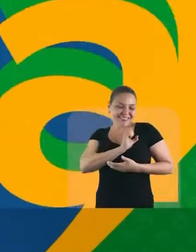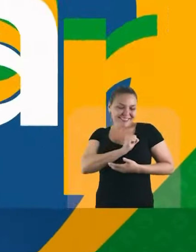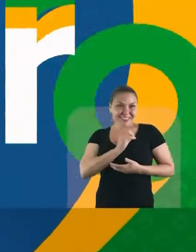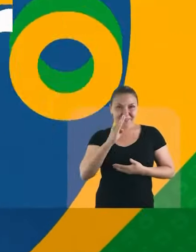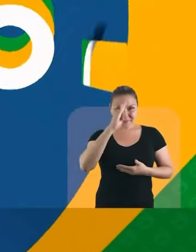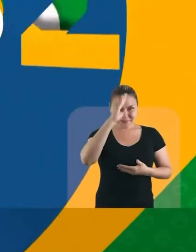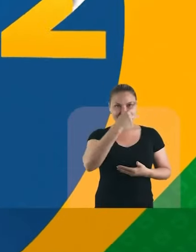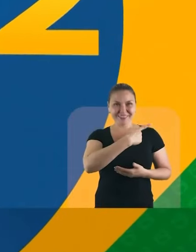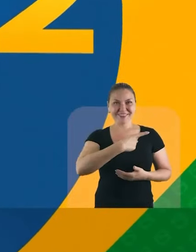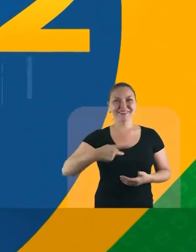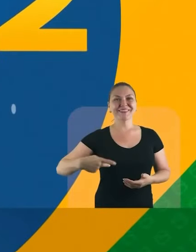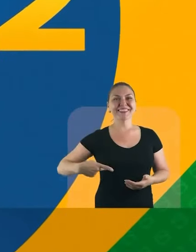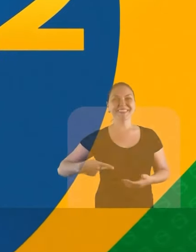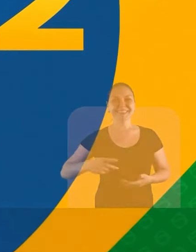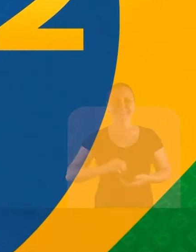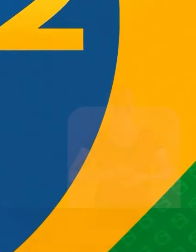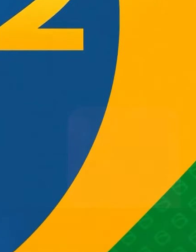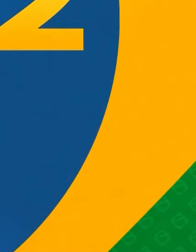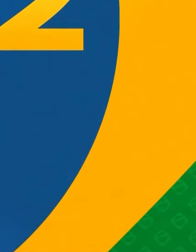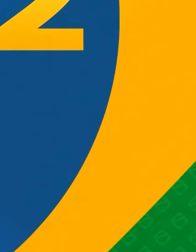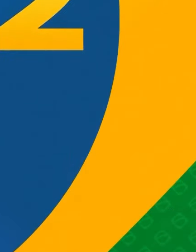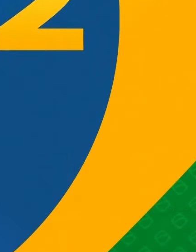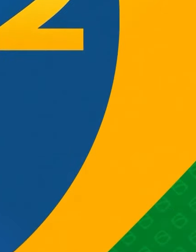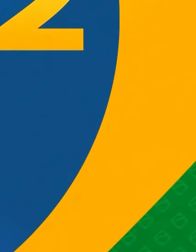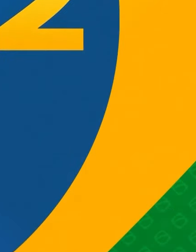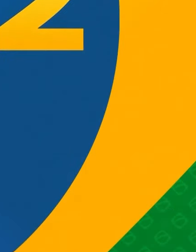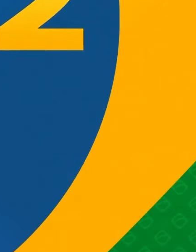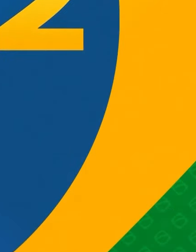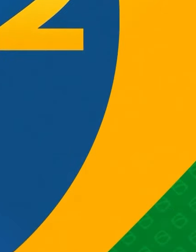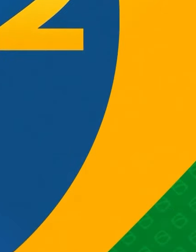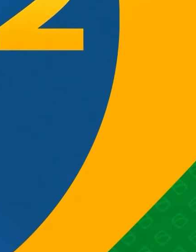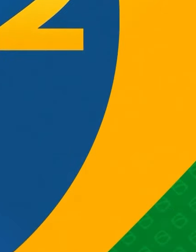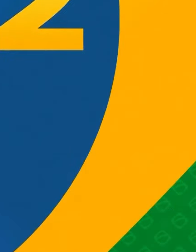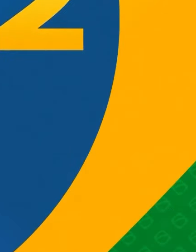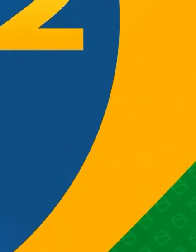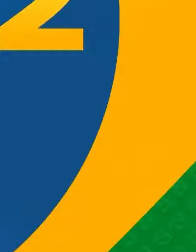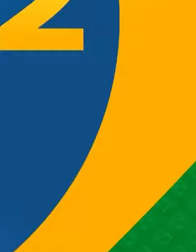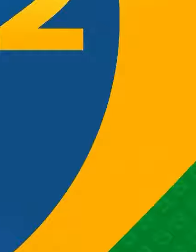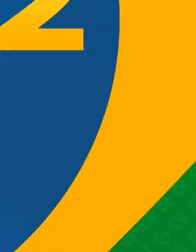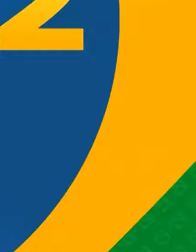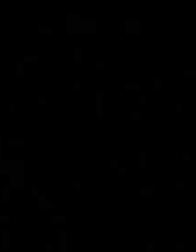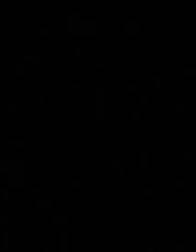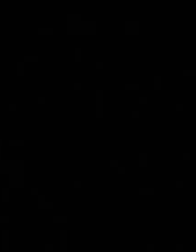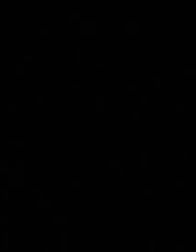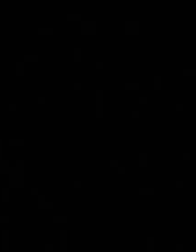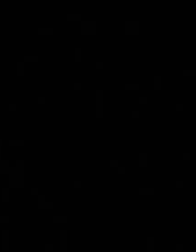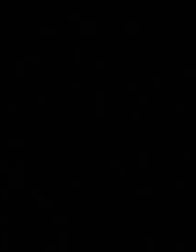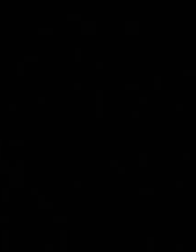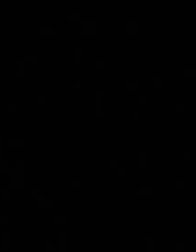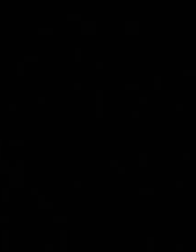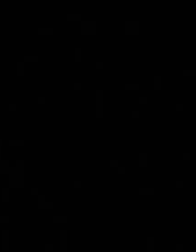Bolsonaro Presidente Tchau, tchau!